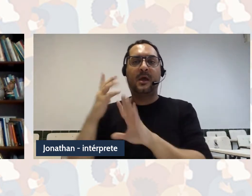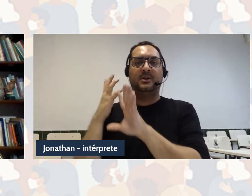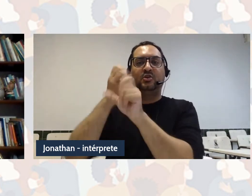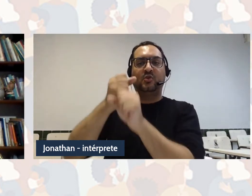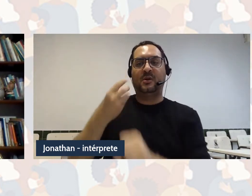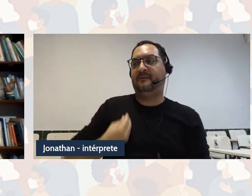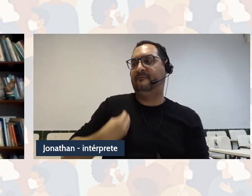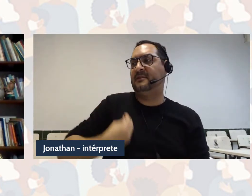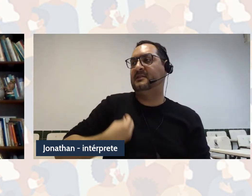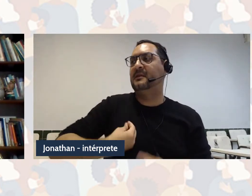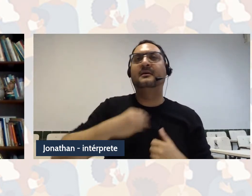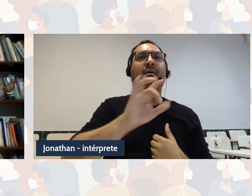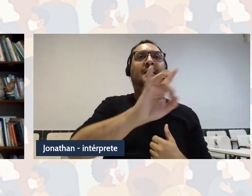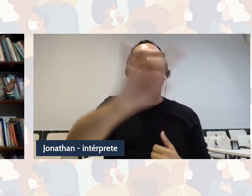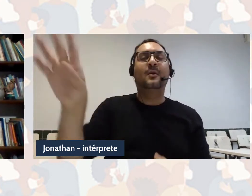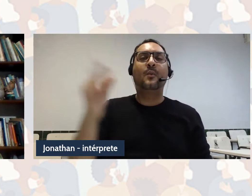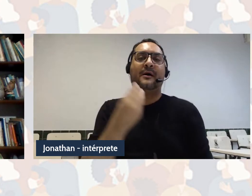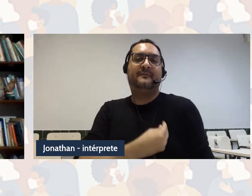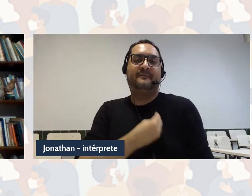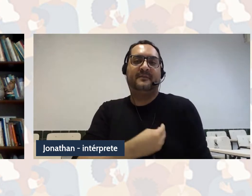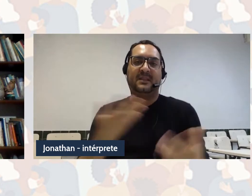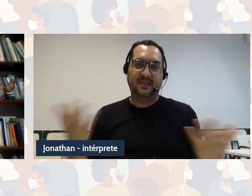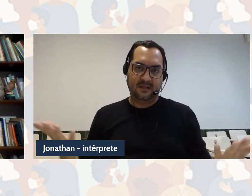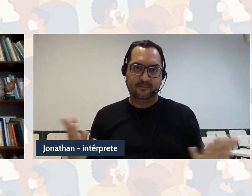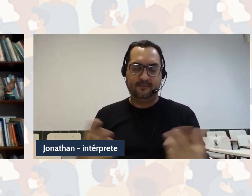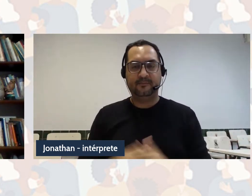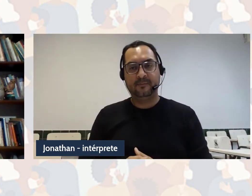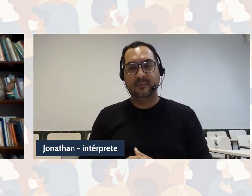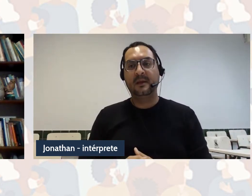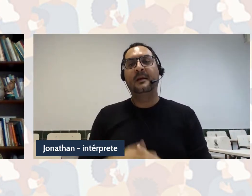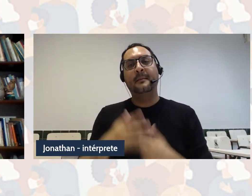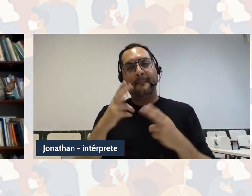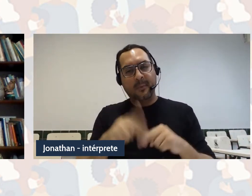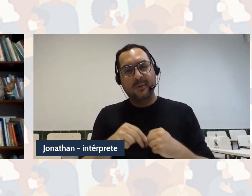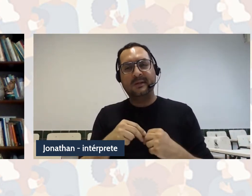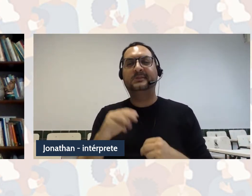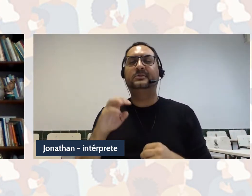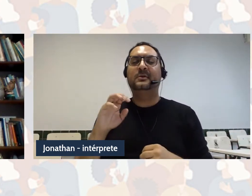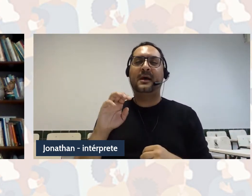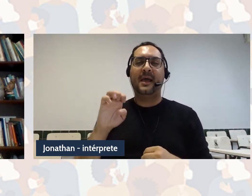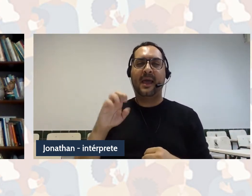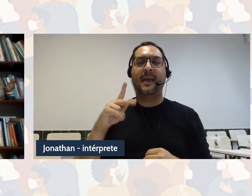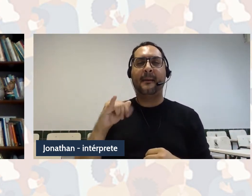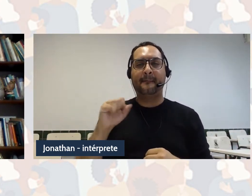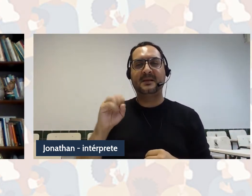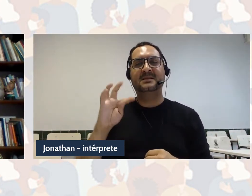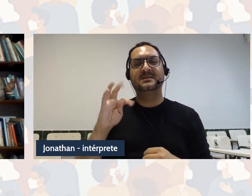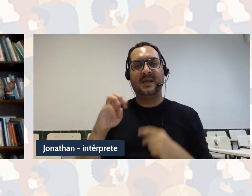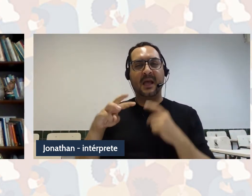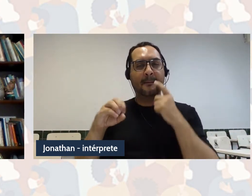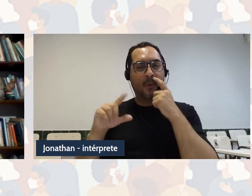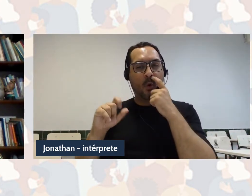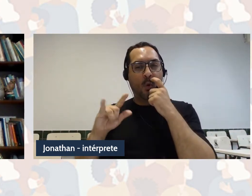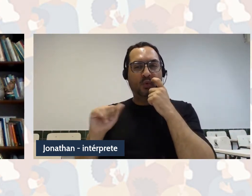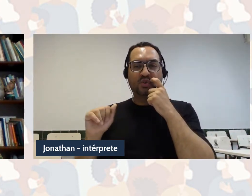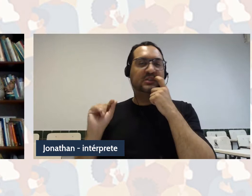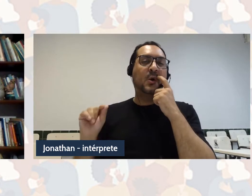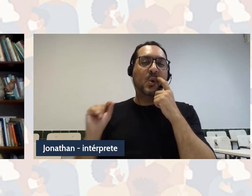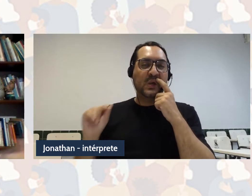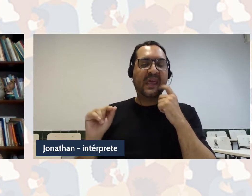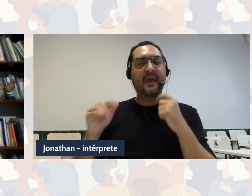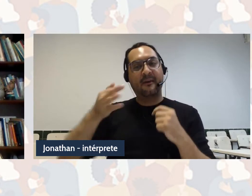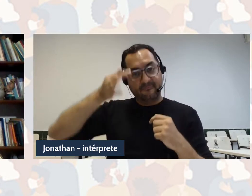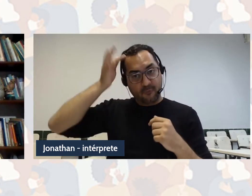a nossa condição da nossa história. E aí caberia a epistemologia é o quê? Como ele diz, reconstruir, racional,